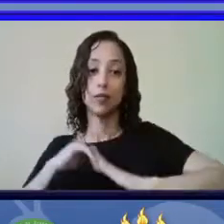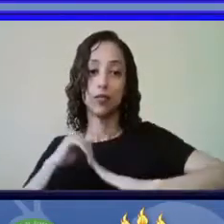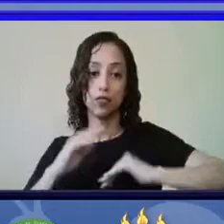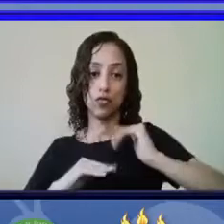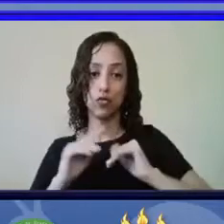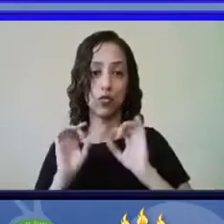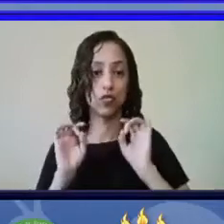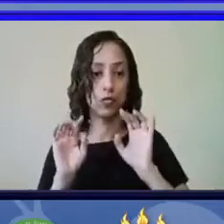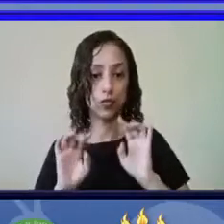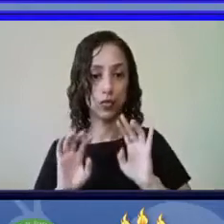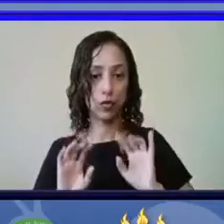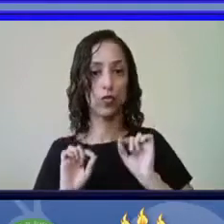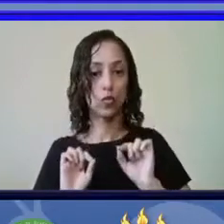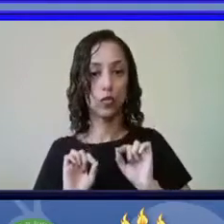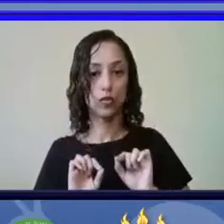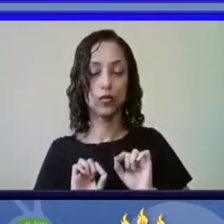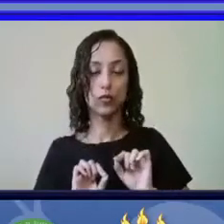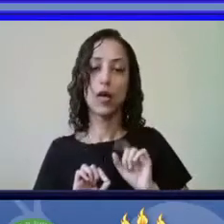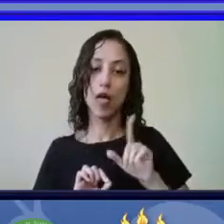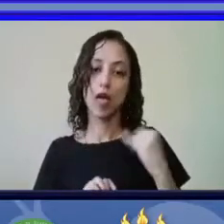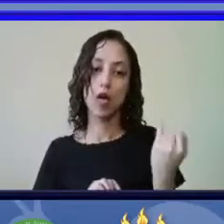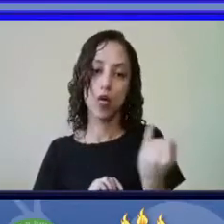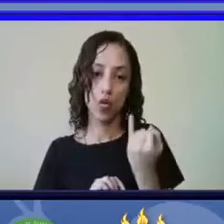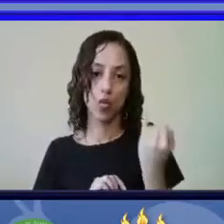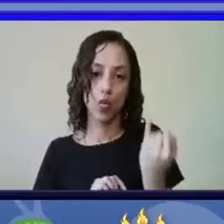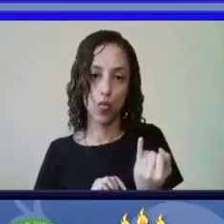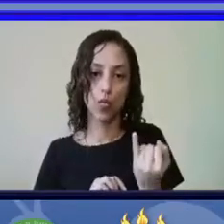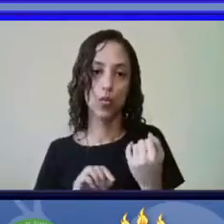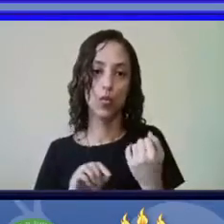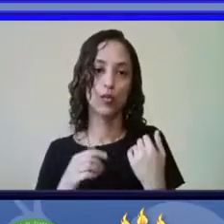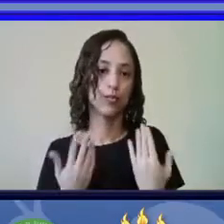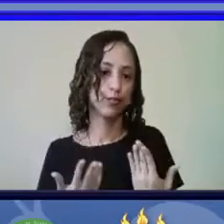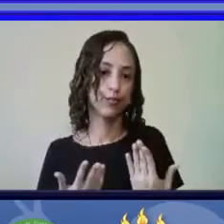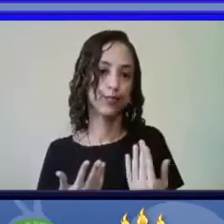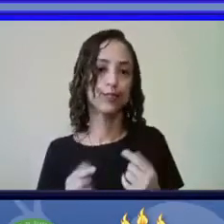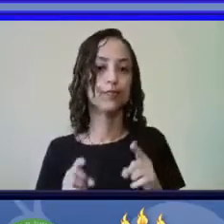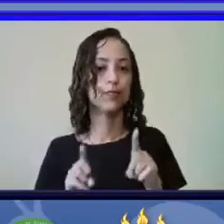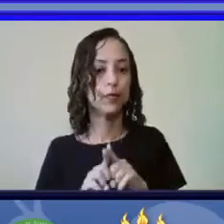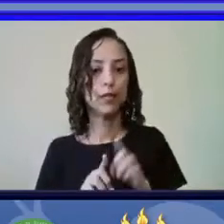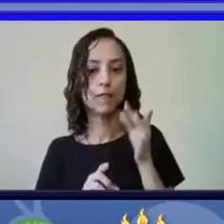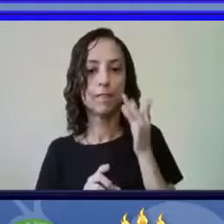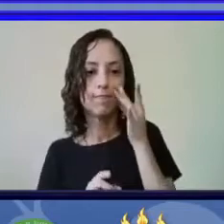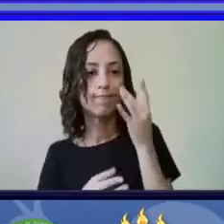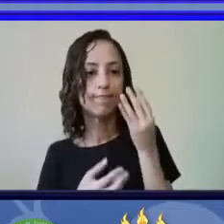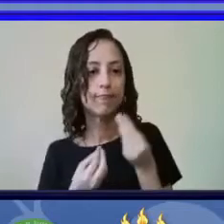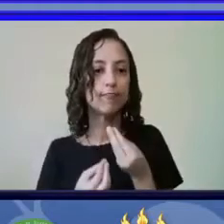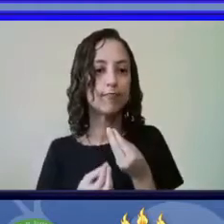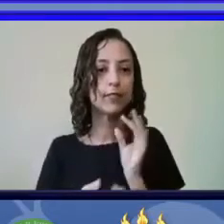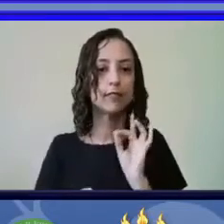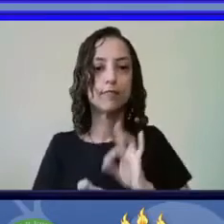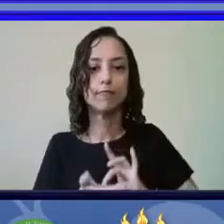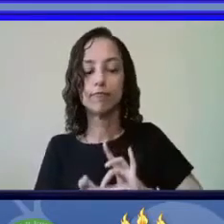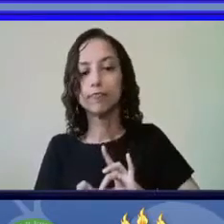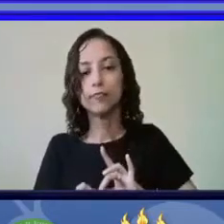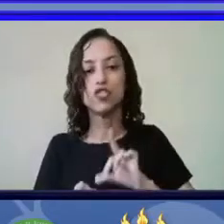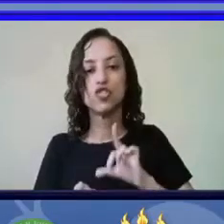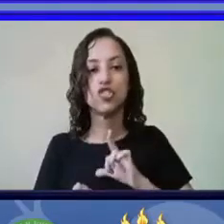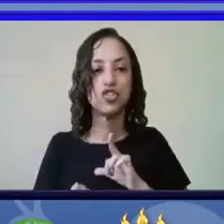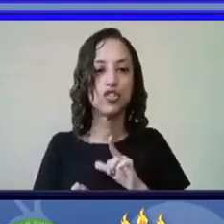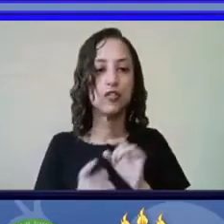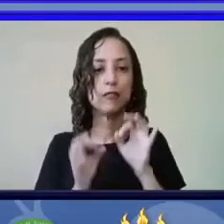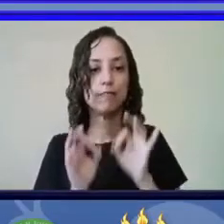vezes, ela é útil, inclusive, para confirmar identificações, para